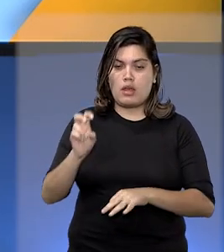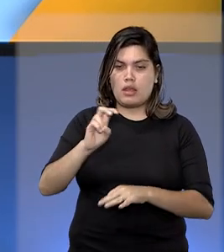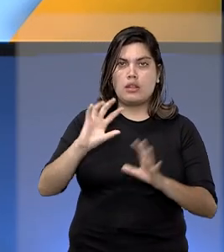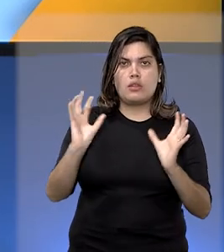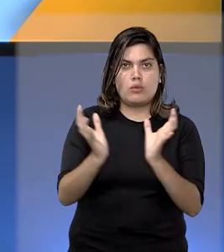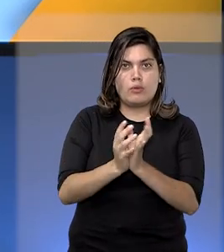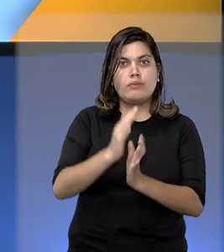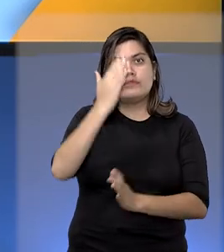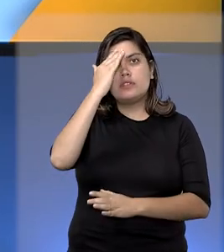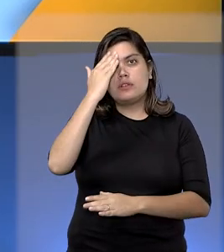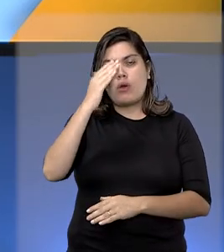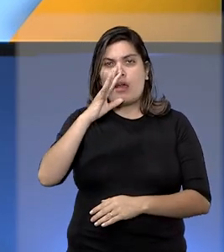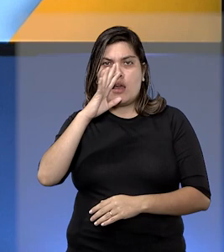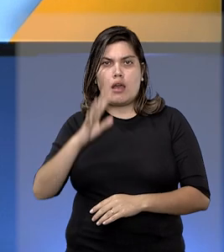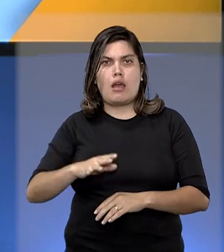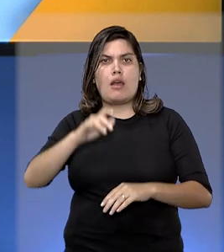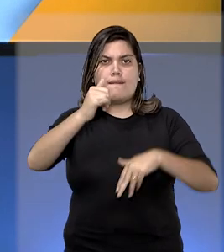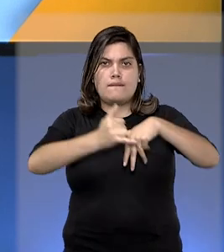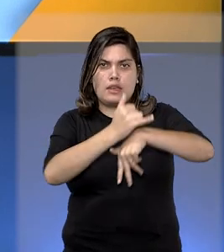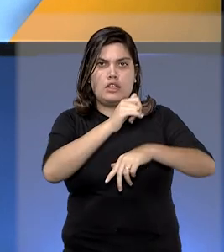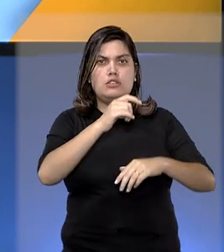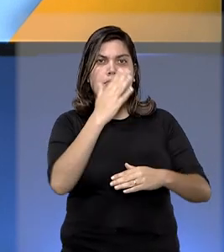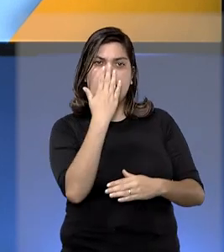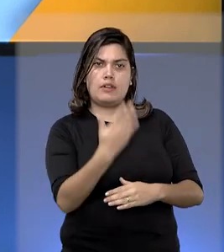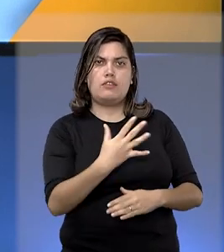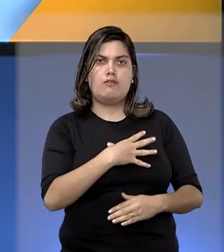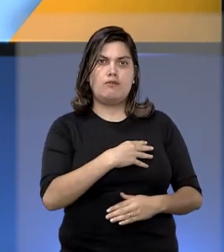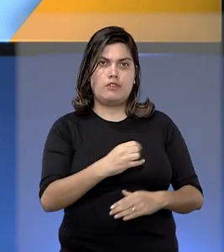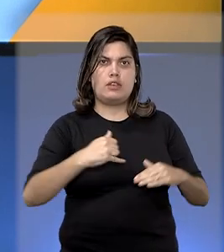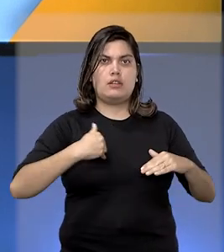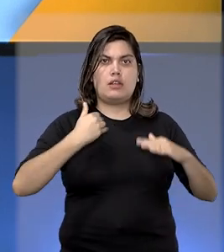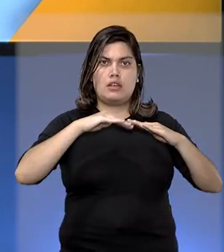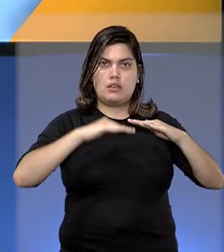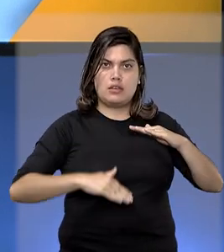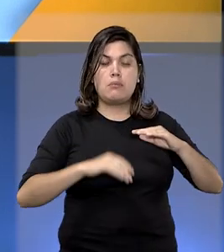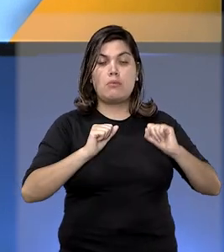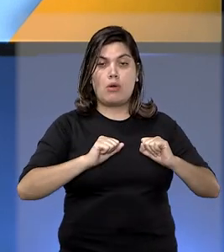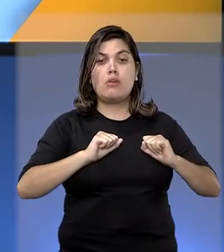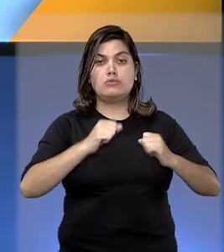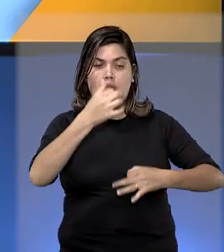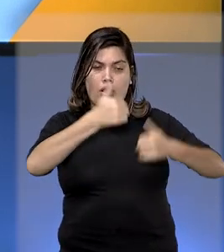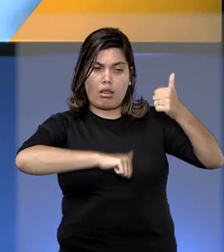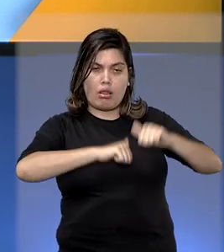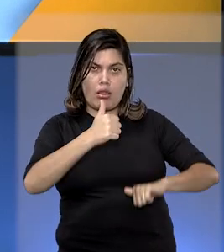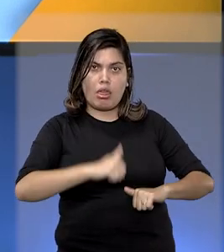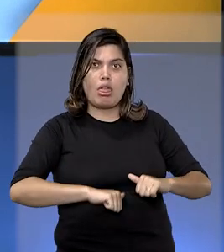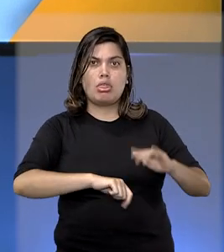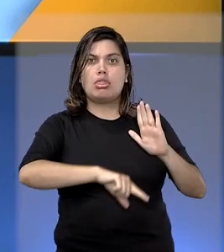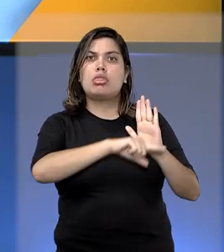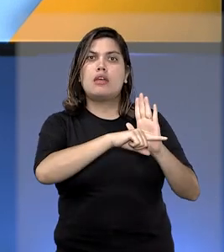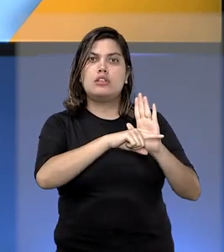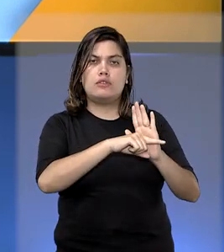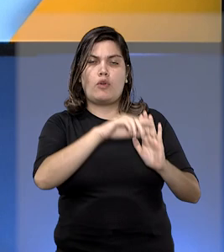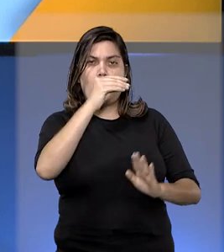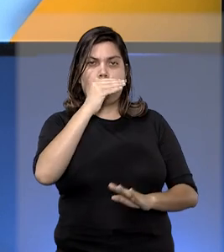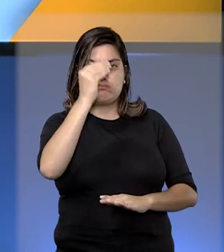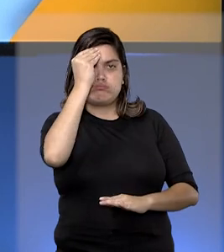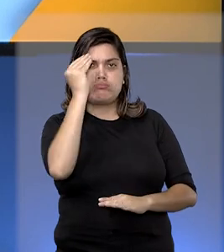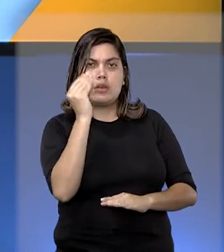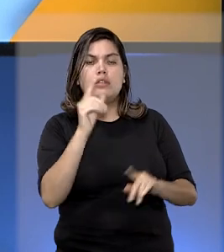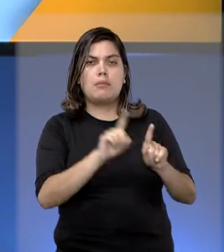quinta turma entendeu que ameaçar a vítima diante de filho menor pode justificar a avaliação negativa da